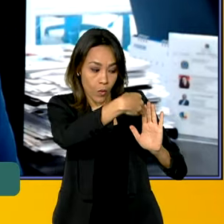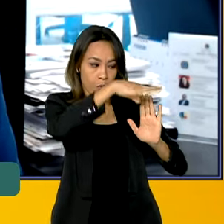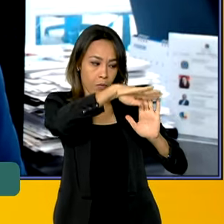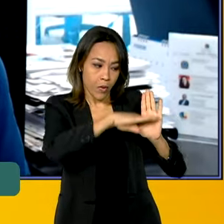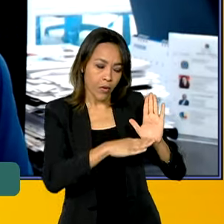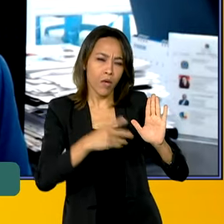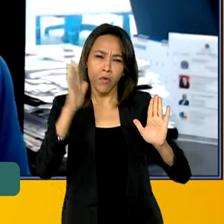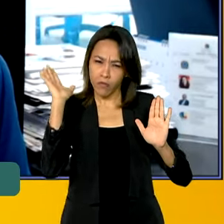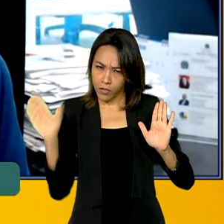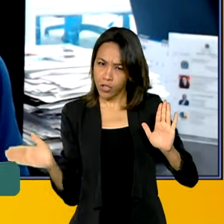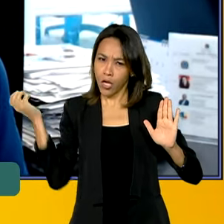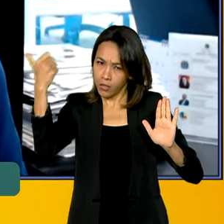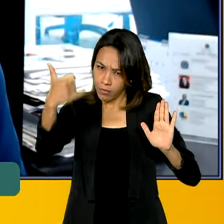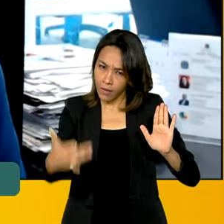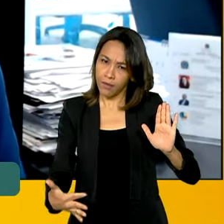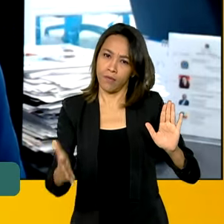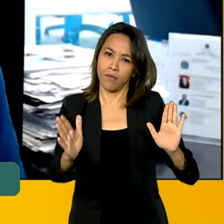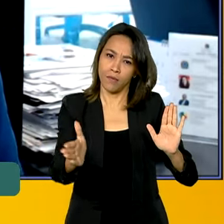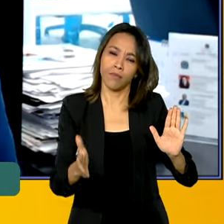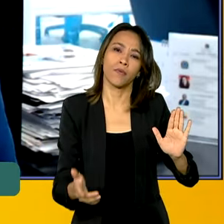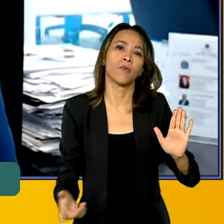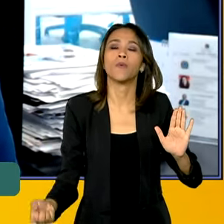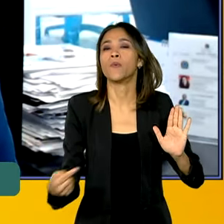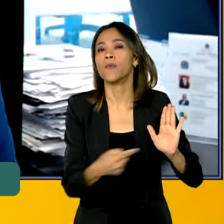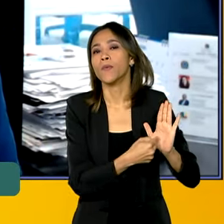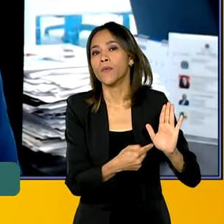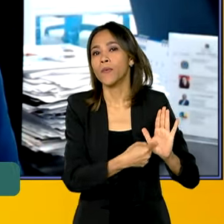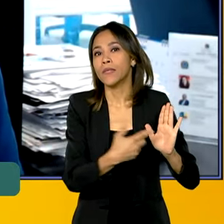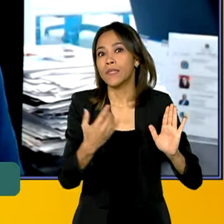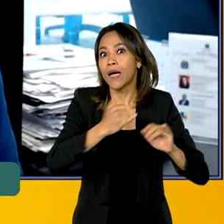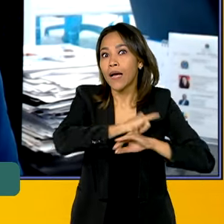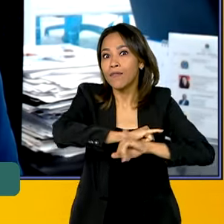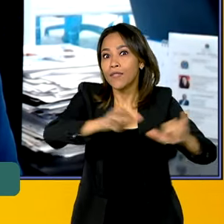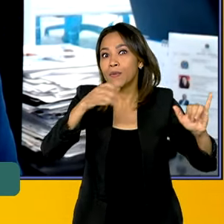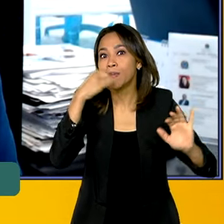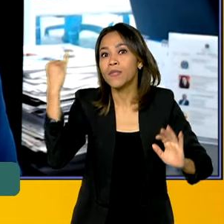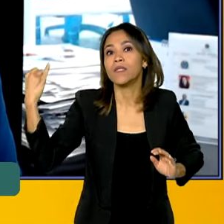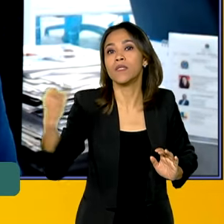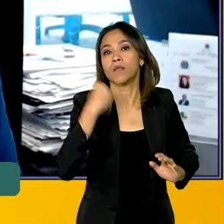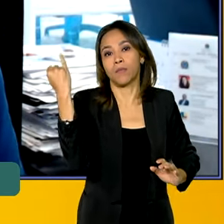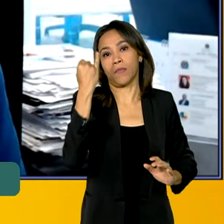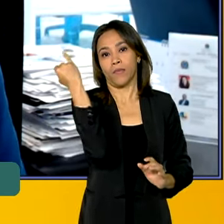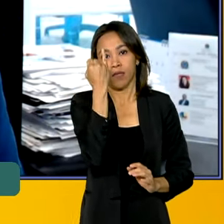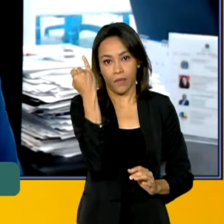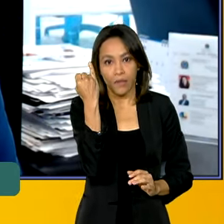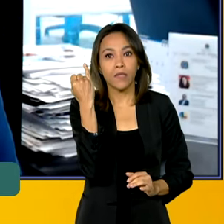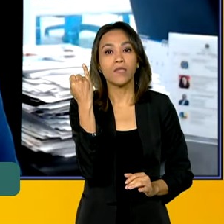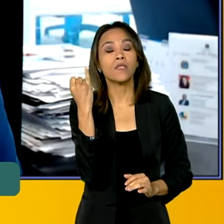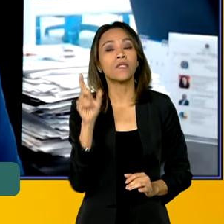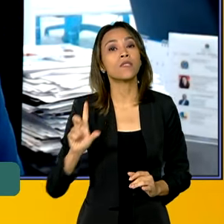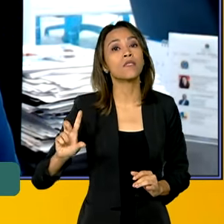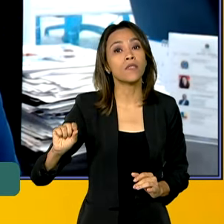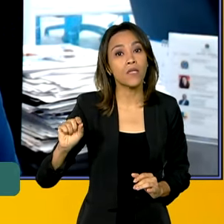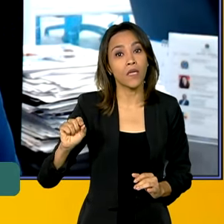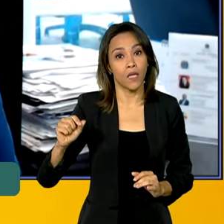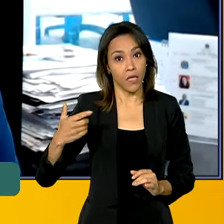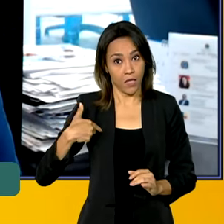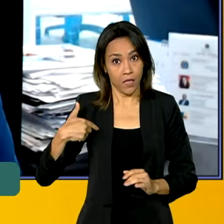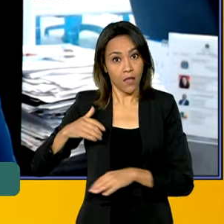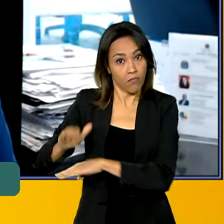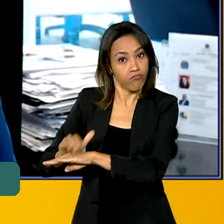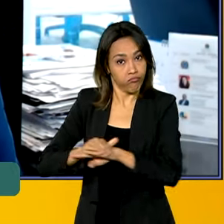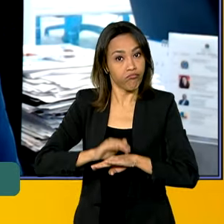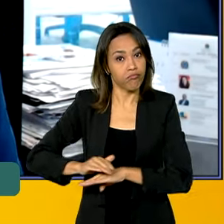como vocês citaram na matéria, essa notícia importante da iniciativa do governo do presidente